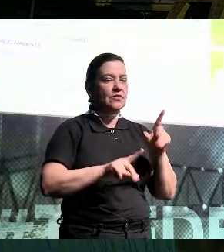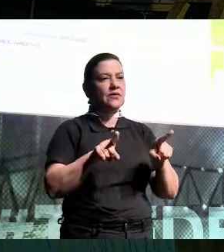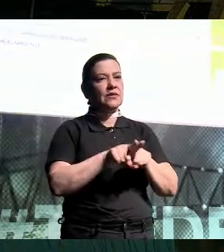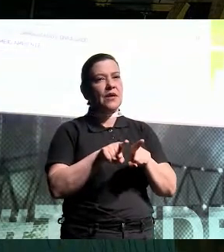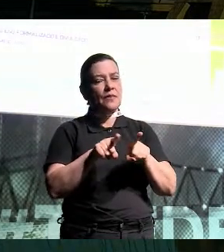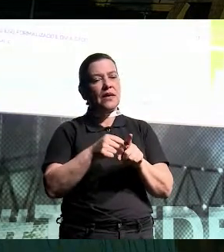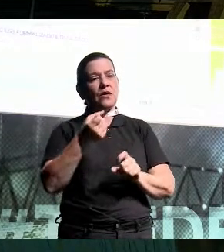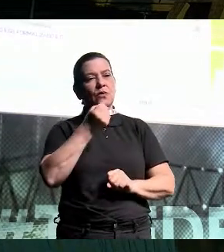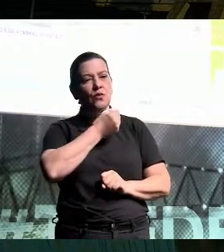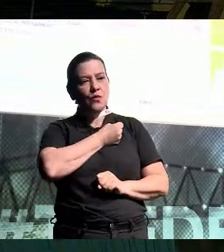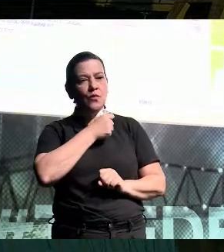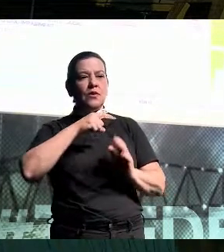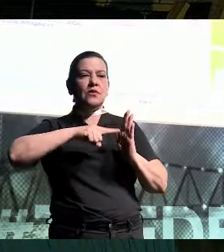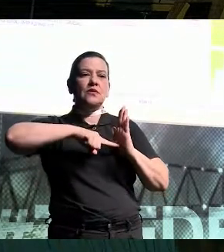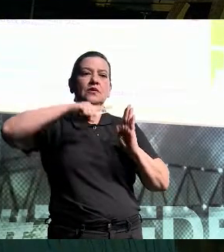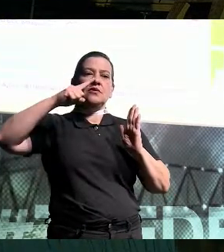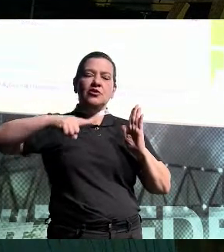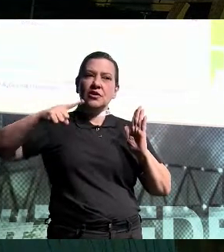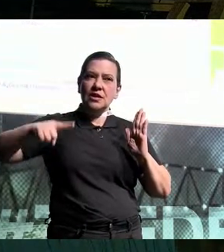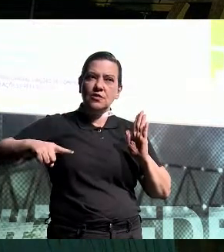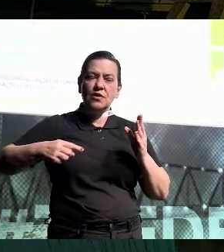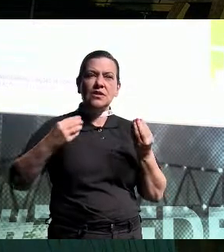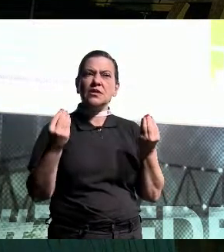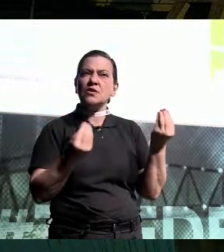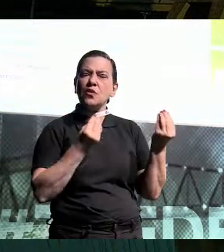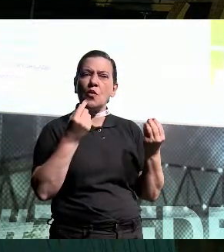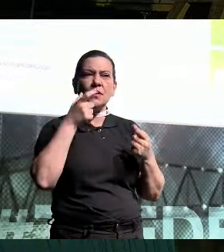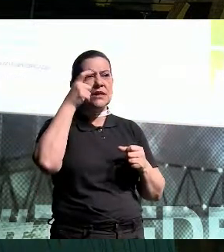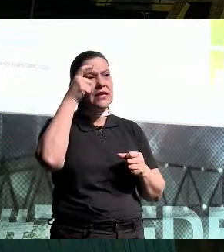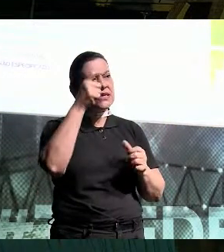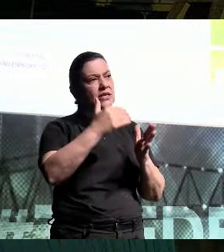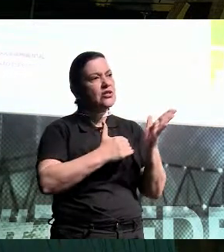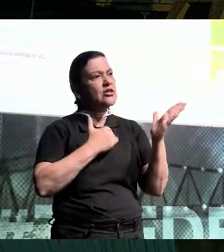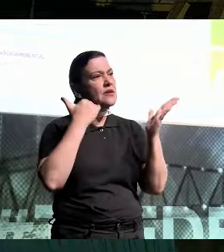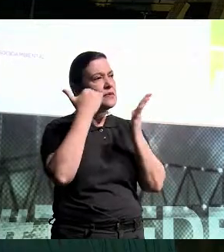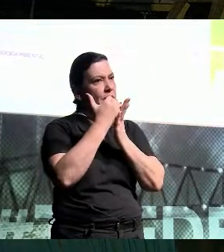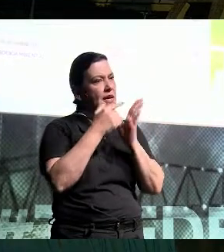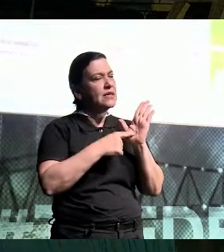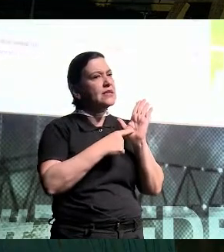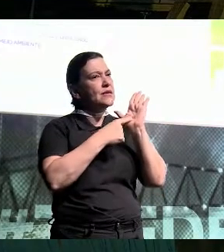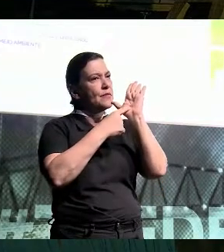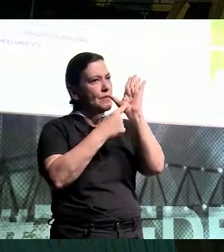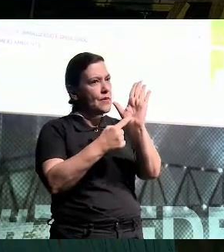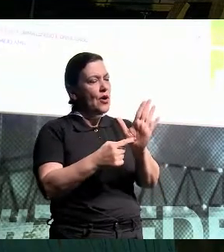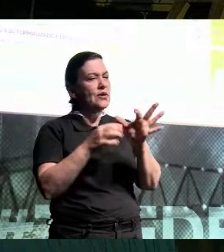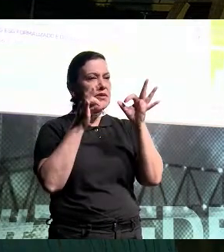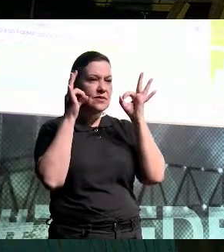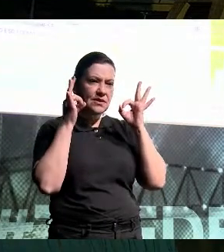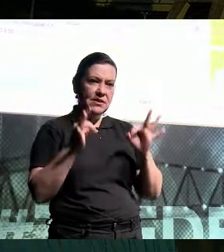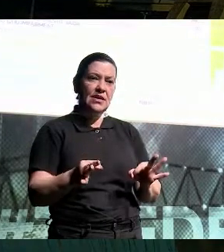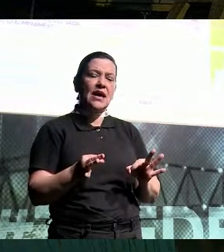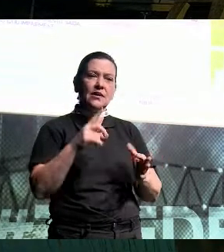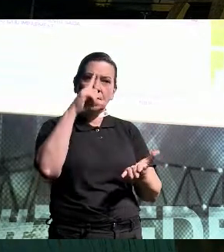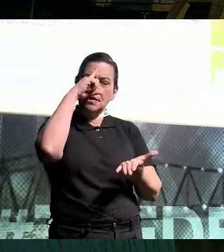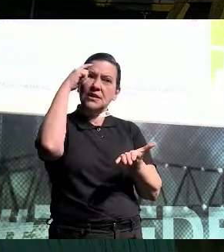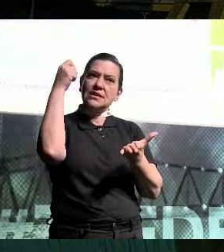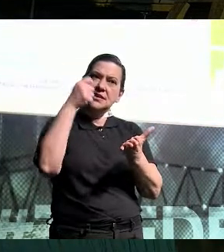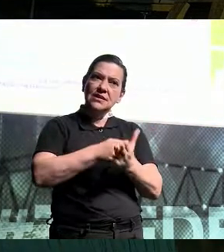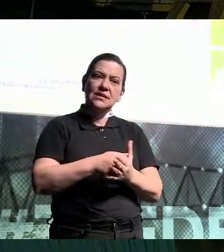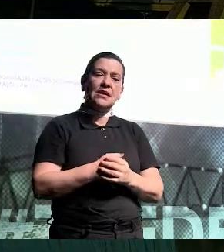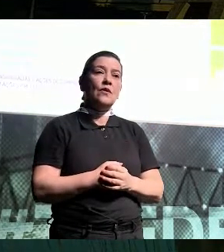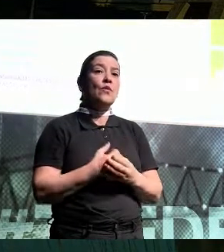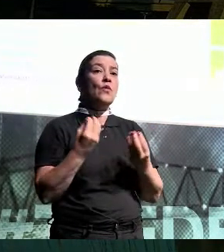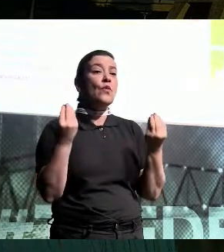em números, indicadores. Como é que os indicadores ficam mais interessantes e eles demonstram as coisas de forma eficiente para tomadas de decisão.